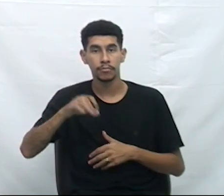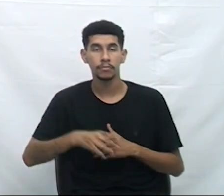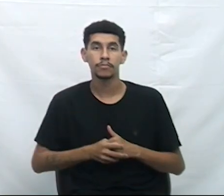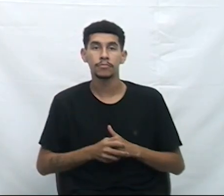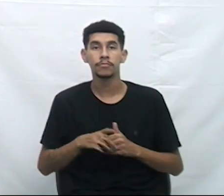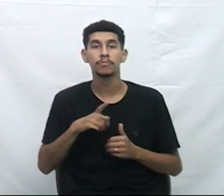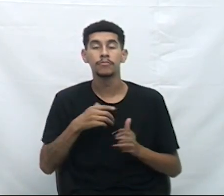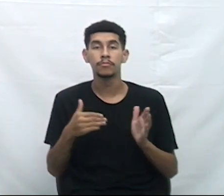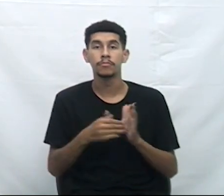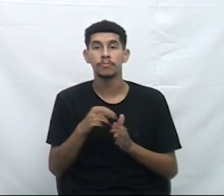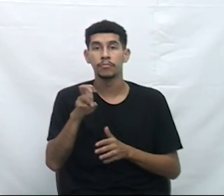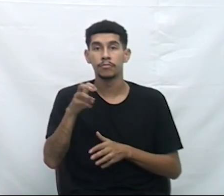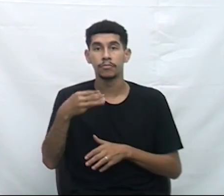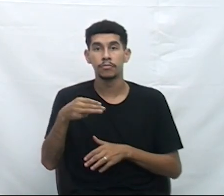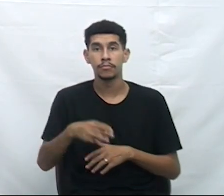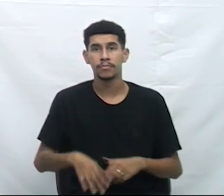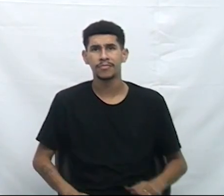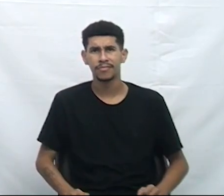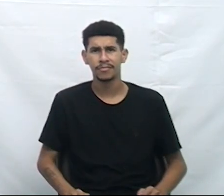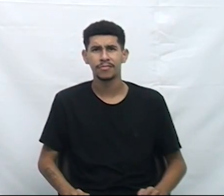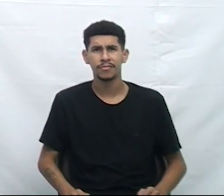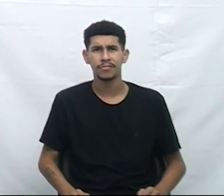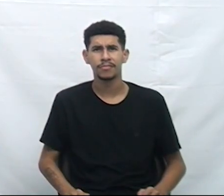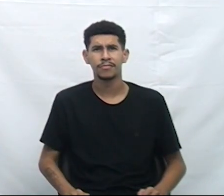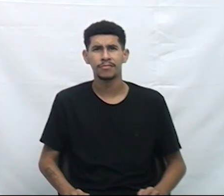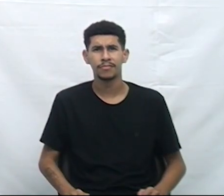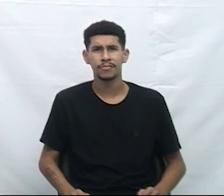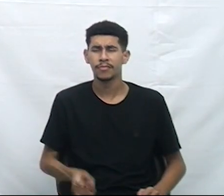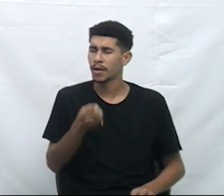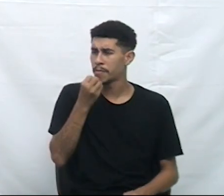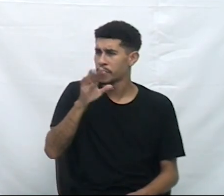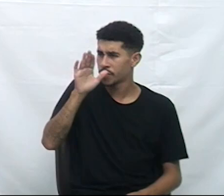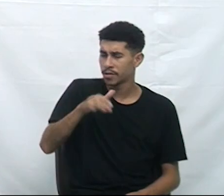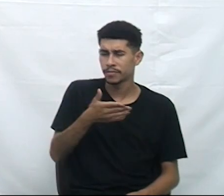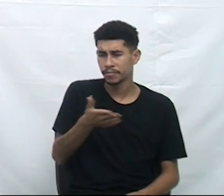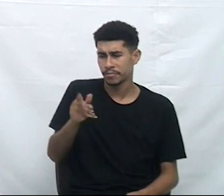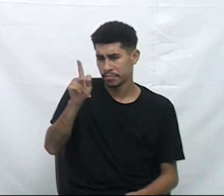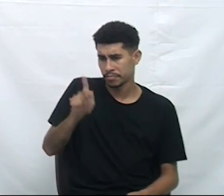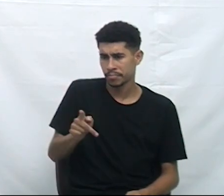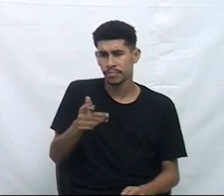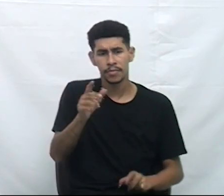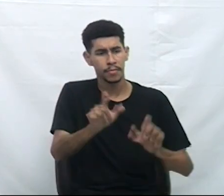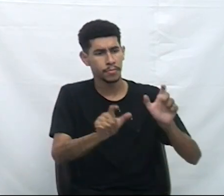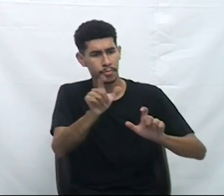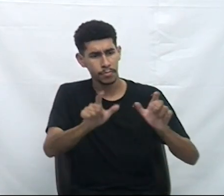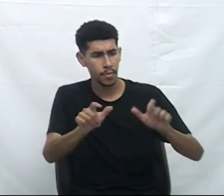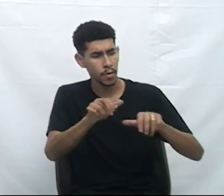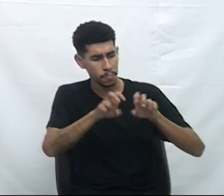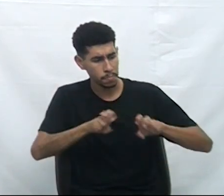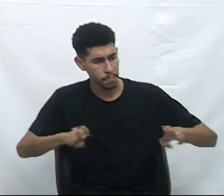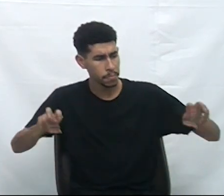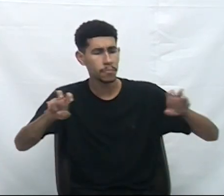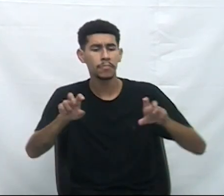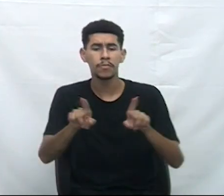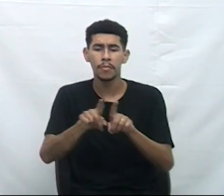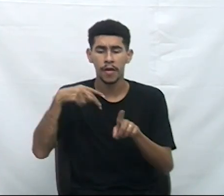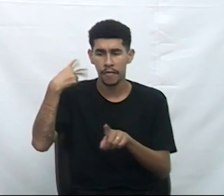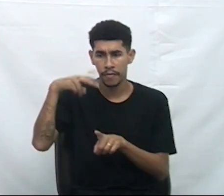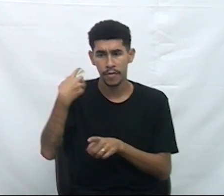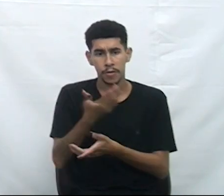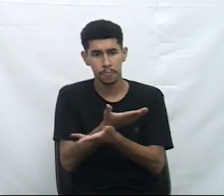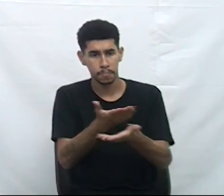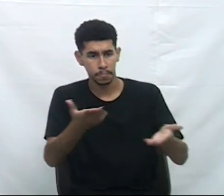Excelência tem até cinco minutos. Muito boa tarde, senhor presidente. Demais membros que compõem esta mesa, vereadoras,